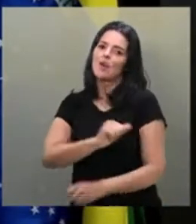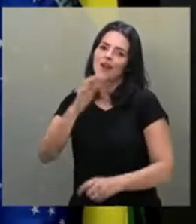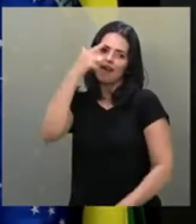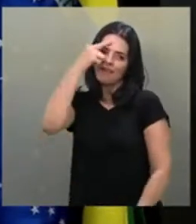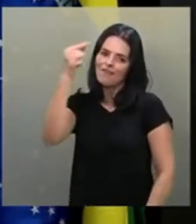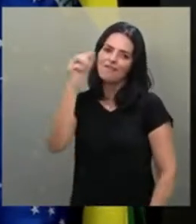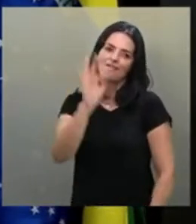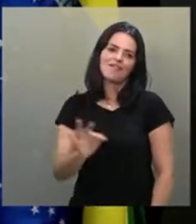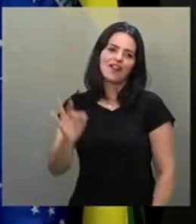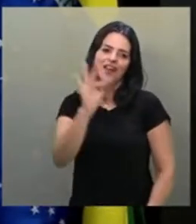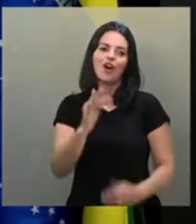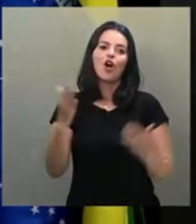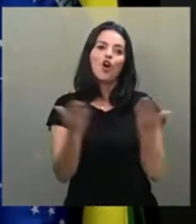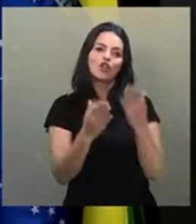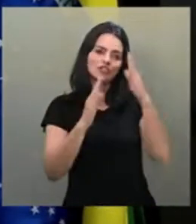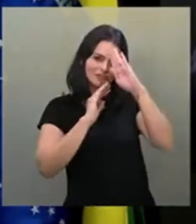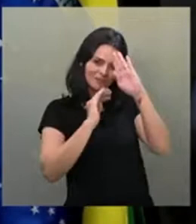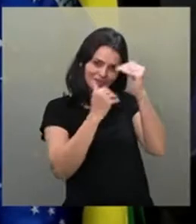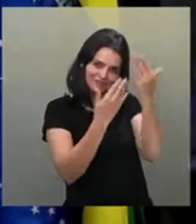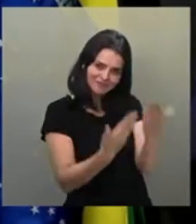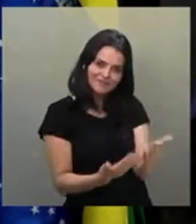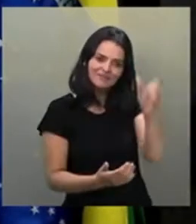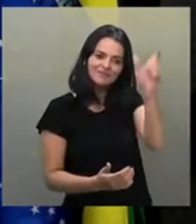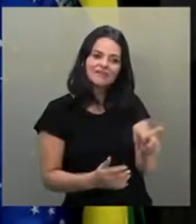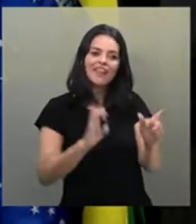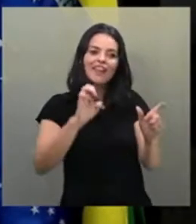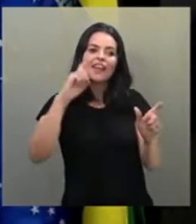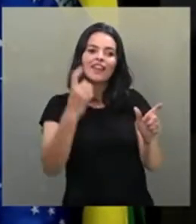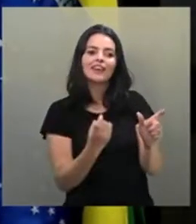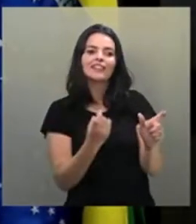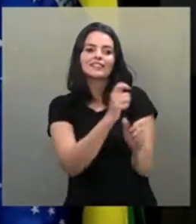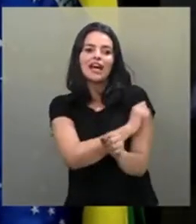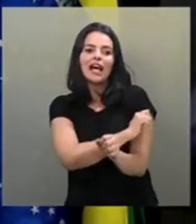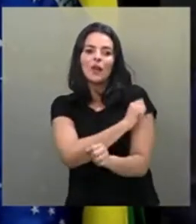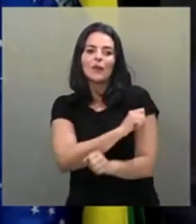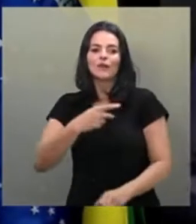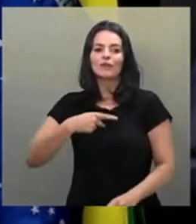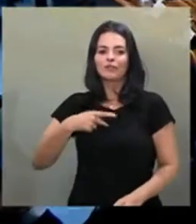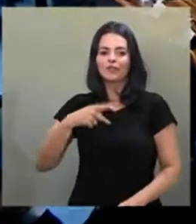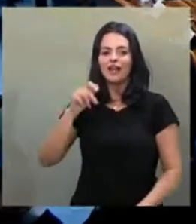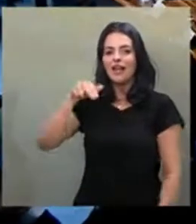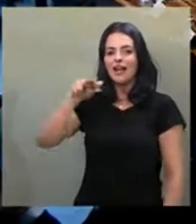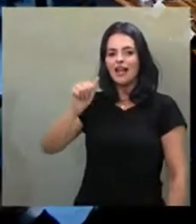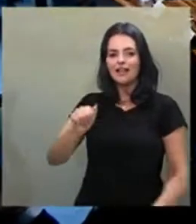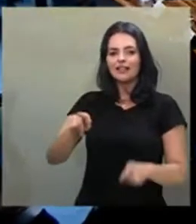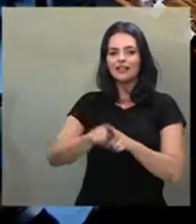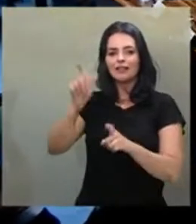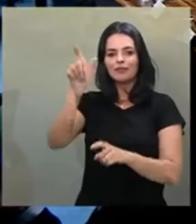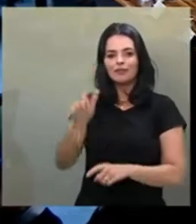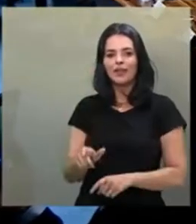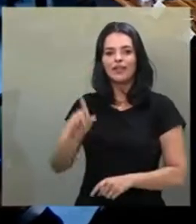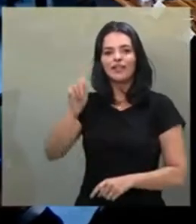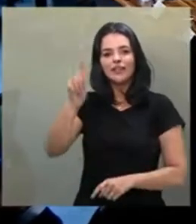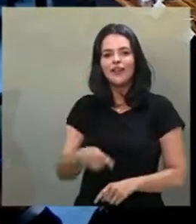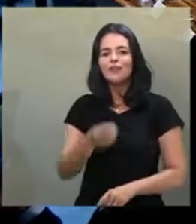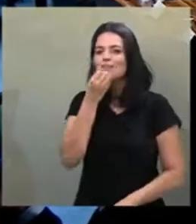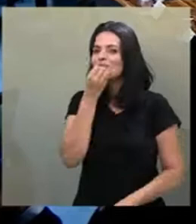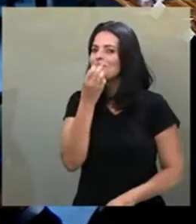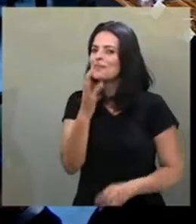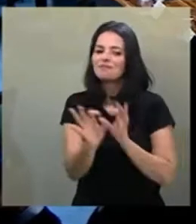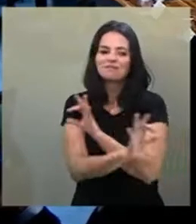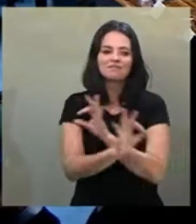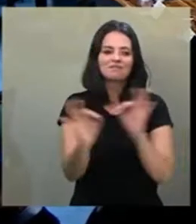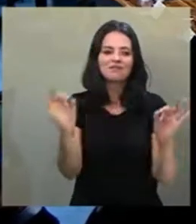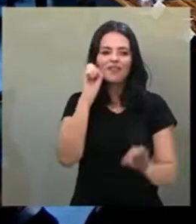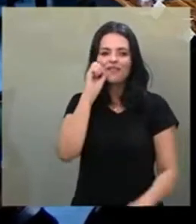que hoje homenageou e homenageia uma ex-aluna minha também, a Ana, que como é bom vermos